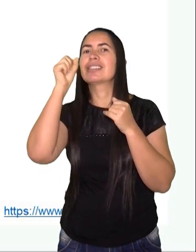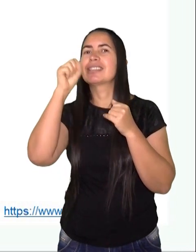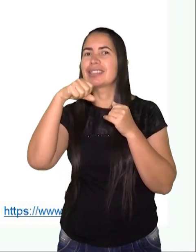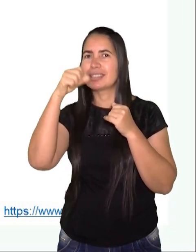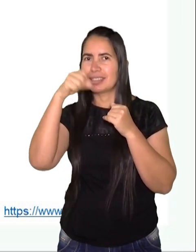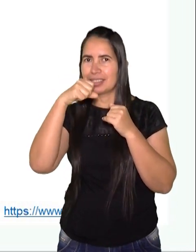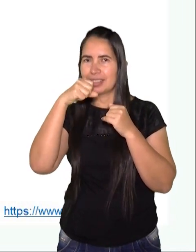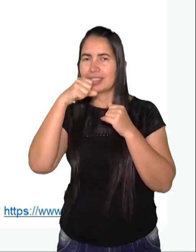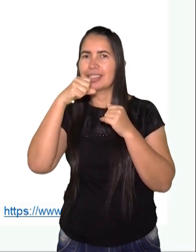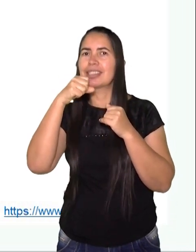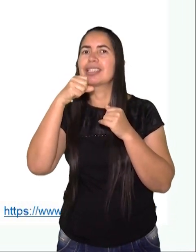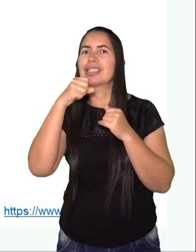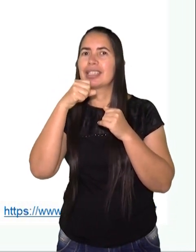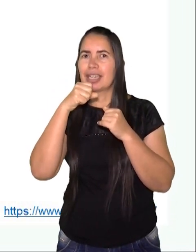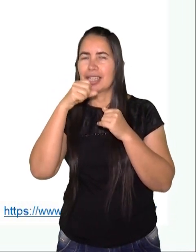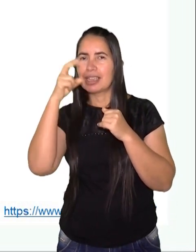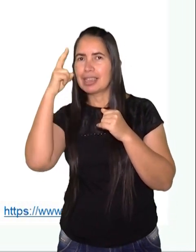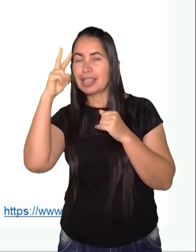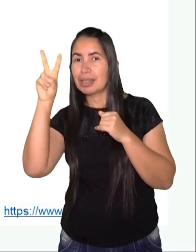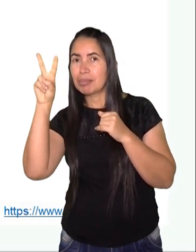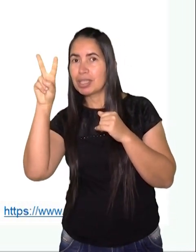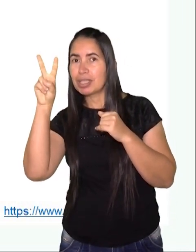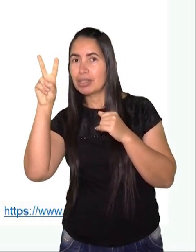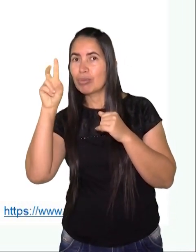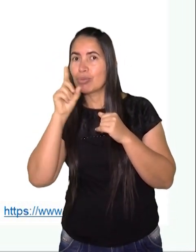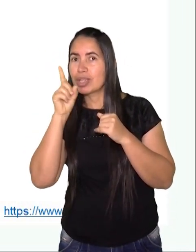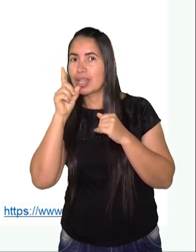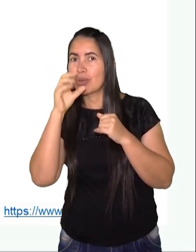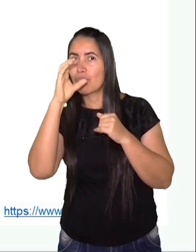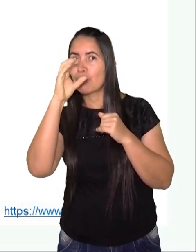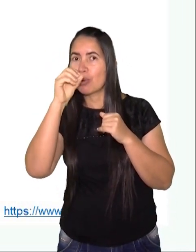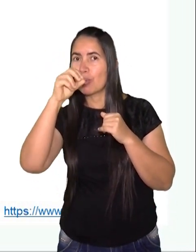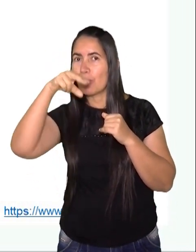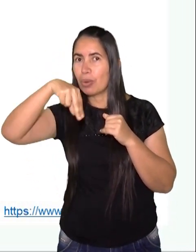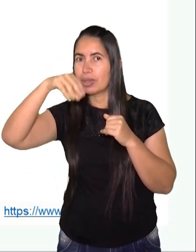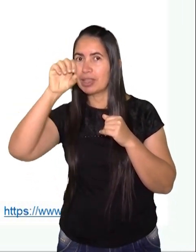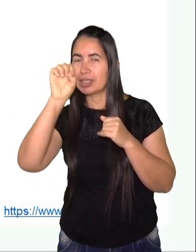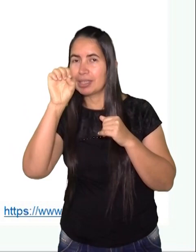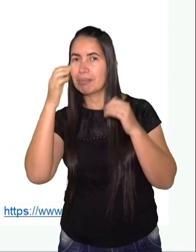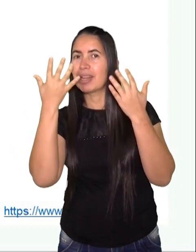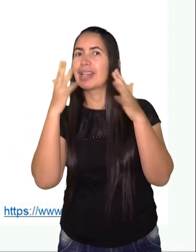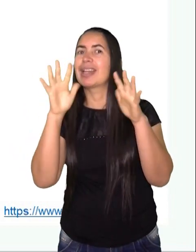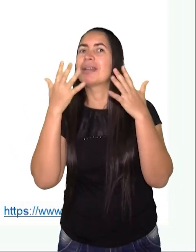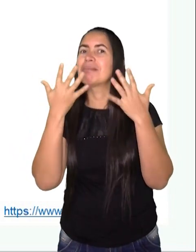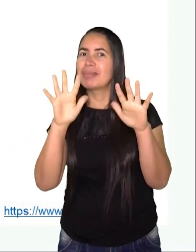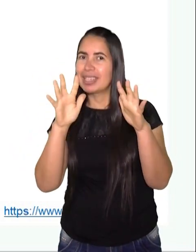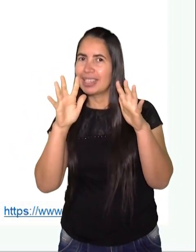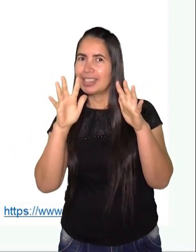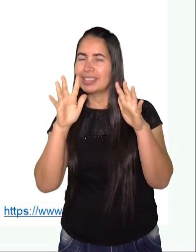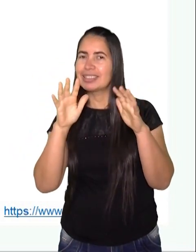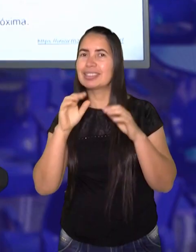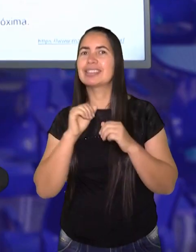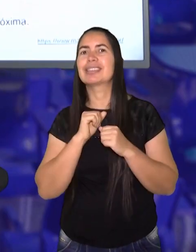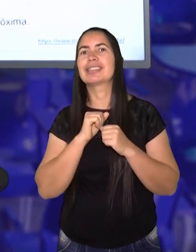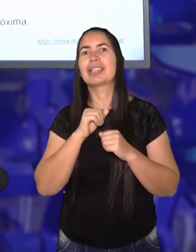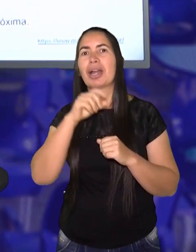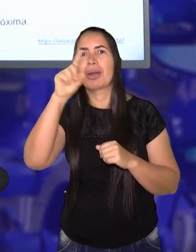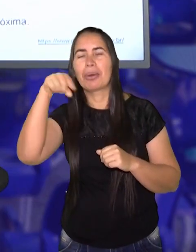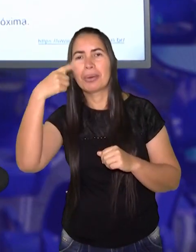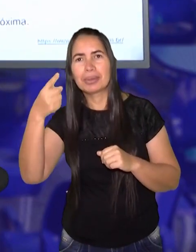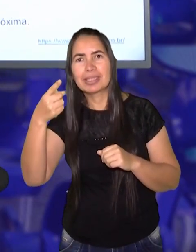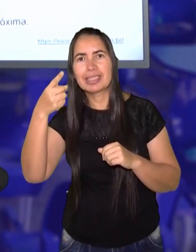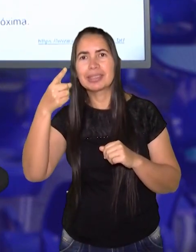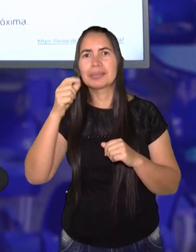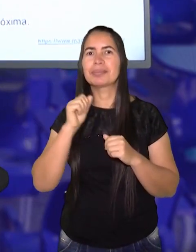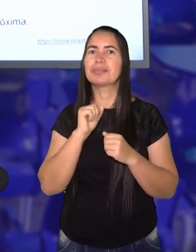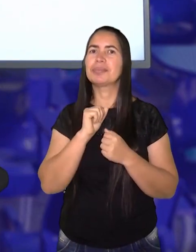Sim, exatamente. Ela lembra o cone. Parabéns para quem disse que era o cone. Vamos ver